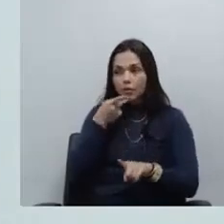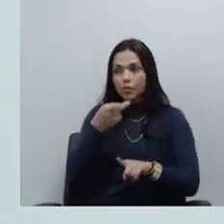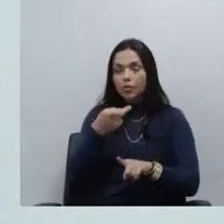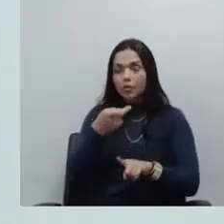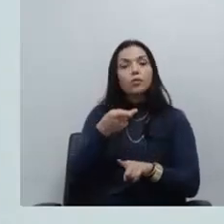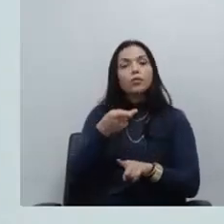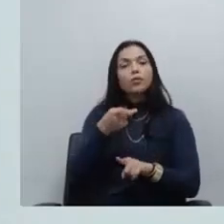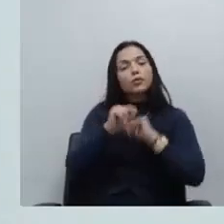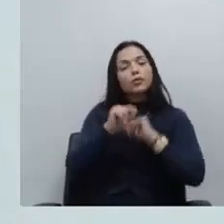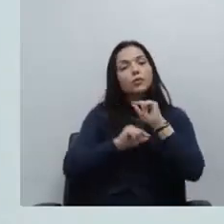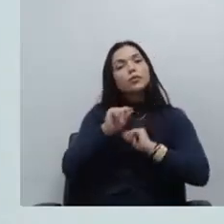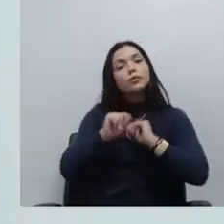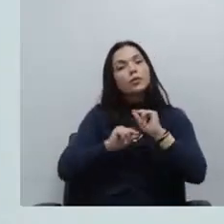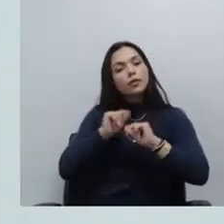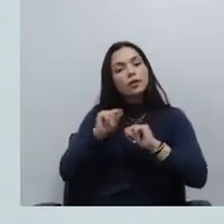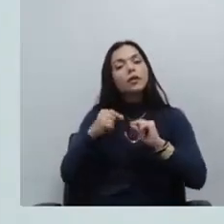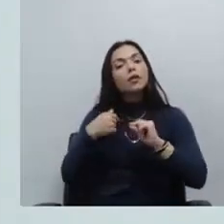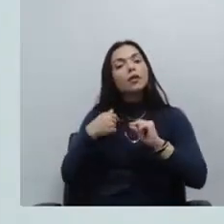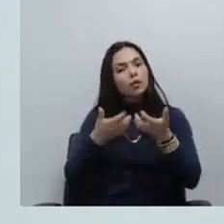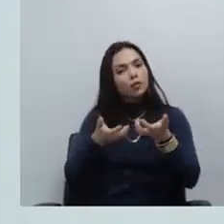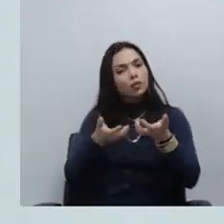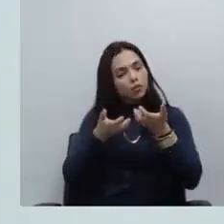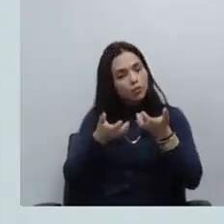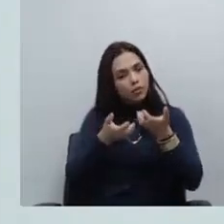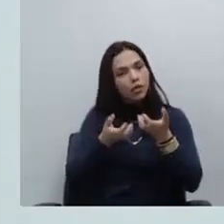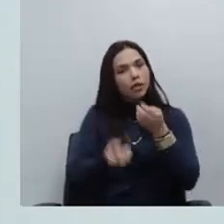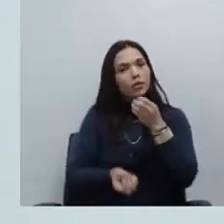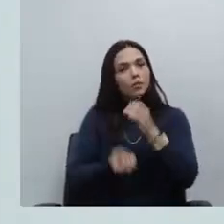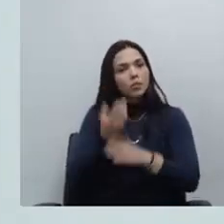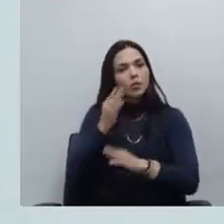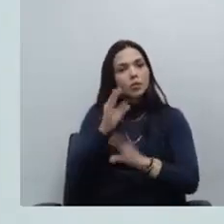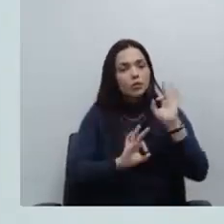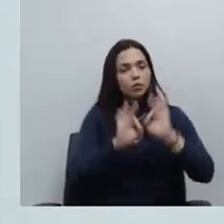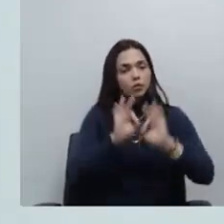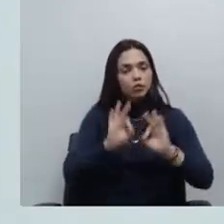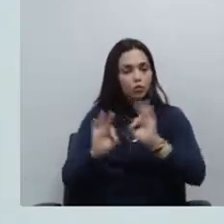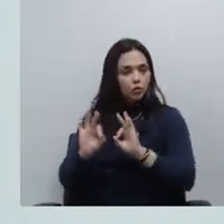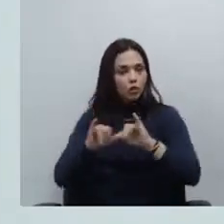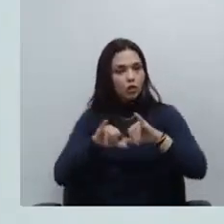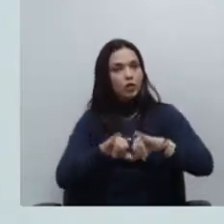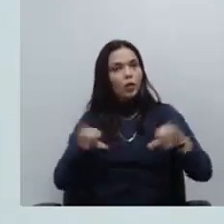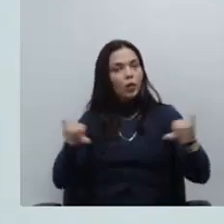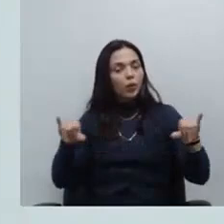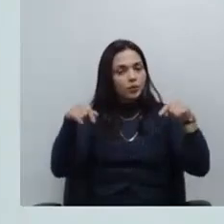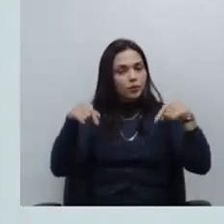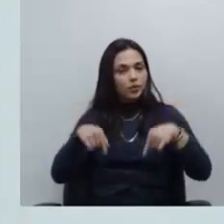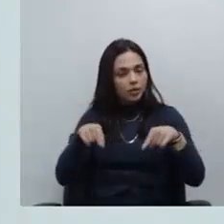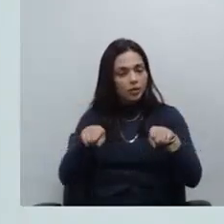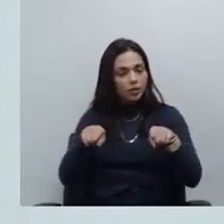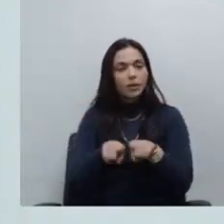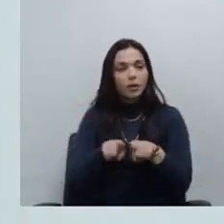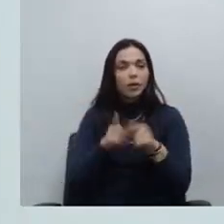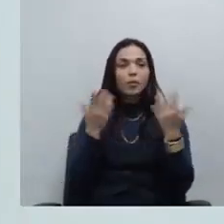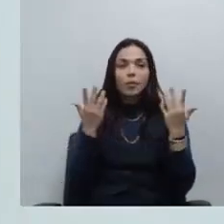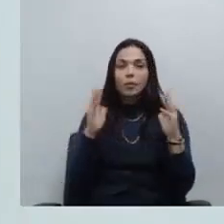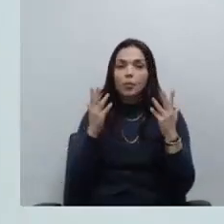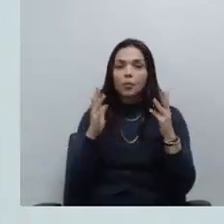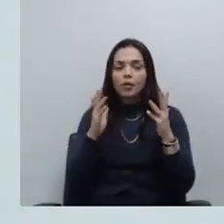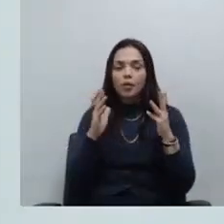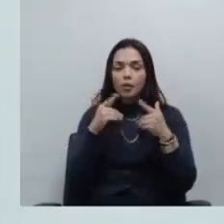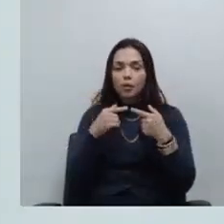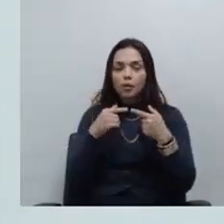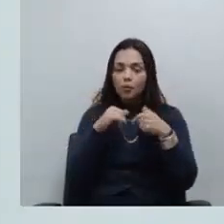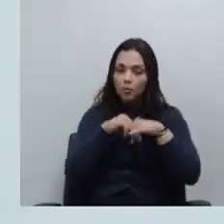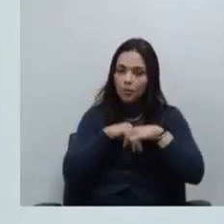meu pedido pela implementação dos projetos que foram anunciados aqui e cumprimentar pelo anúncio já tive a